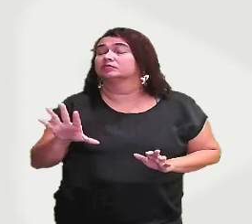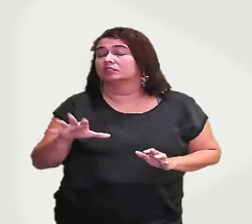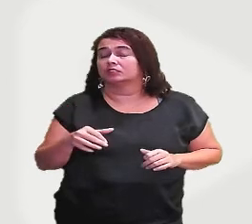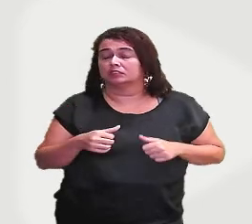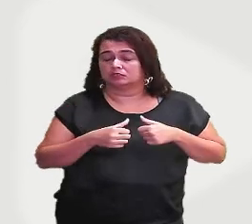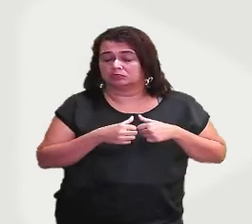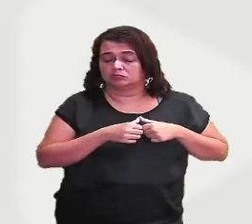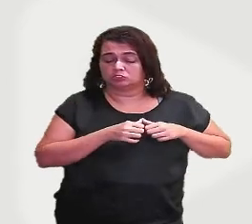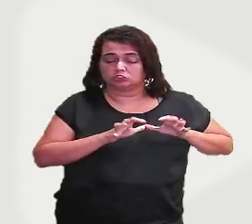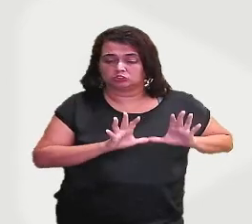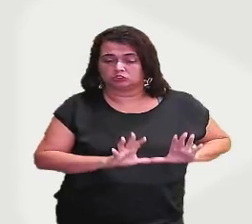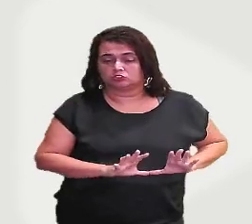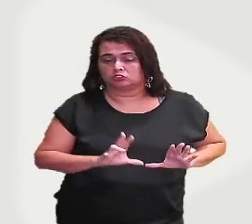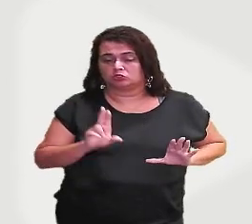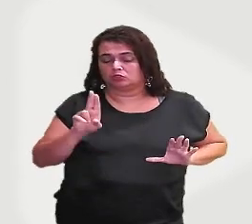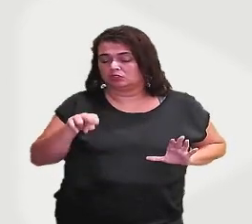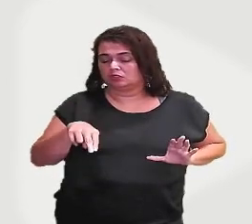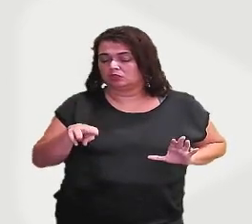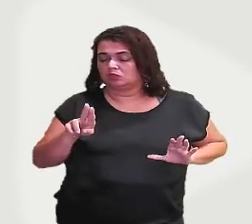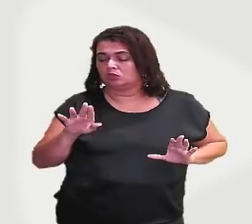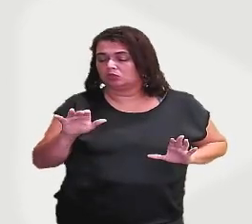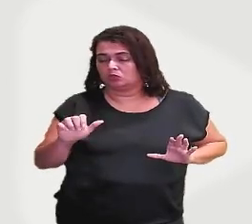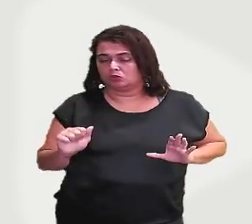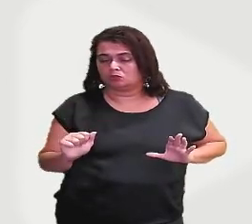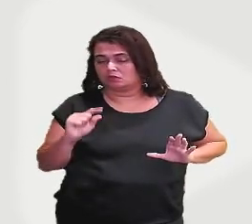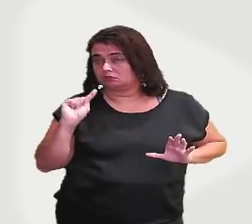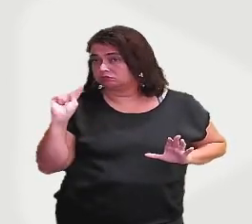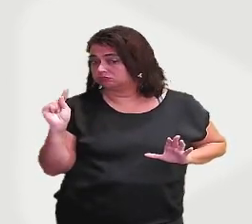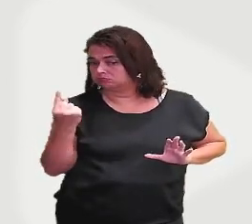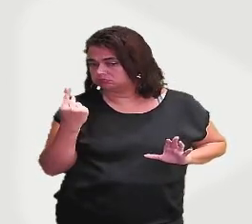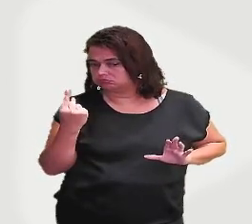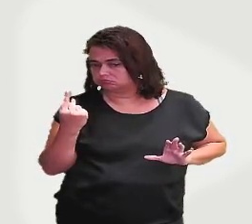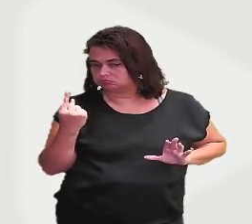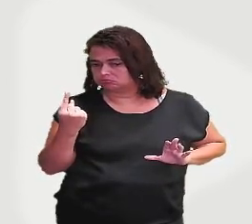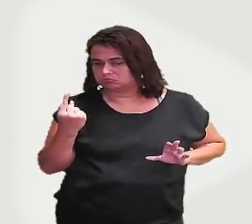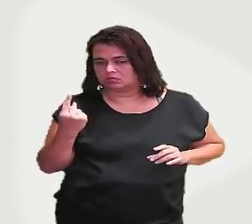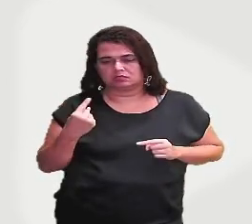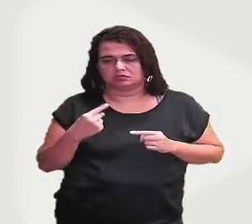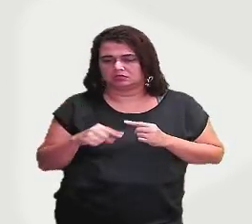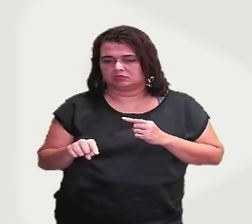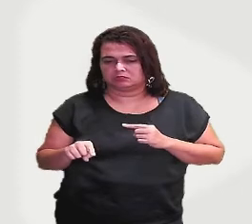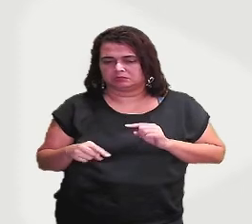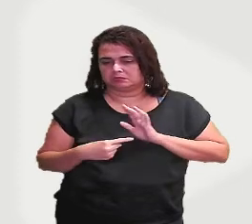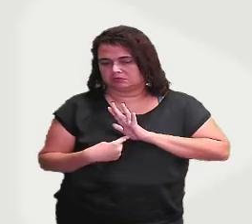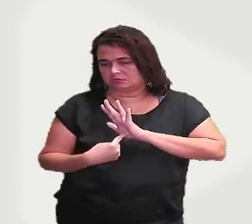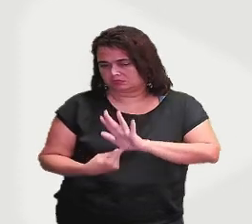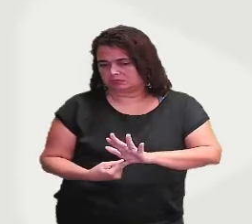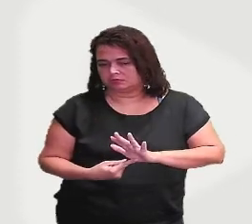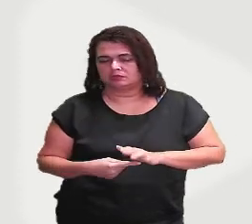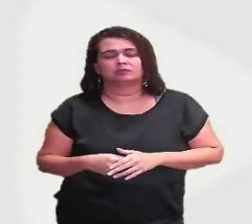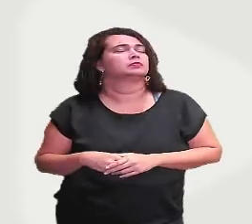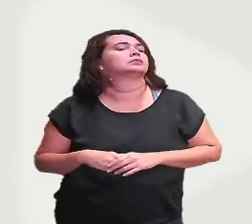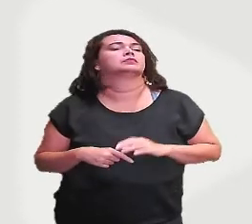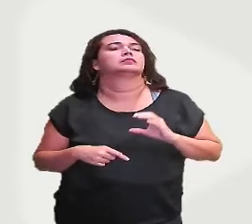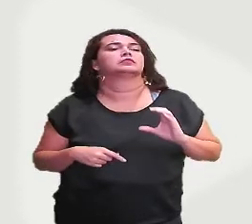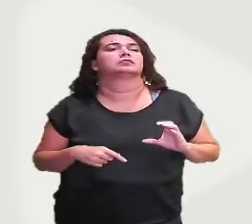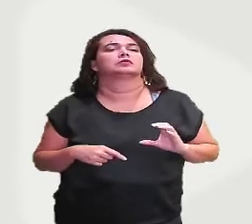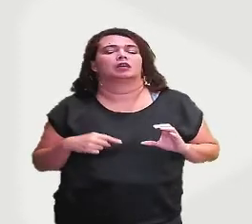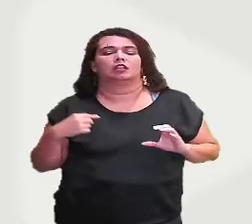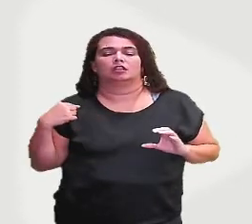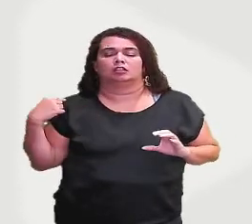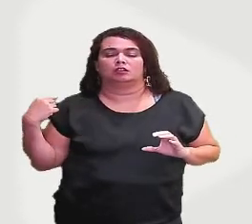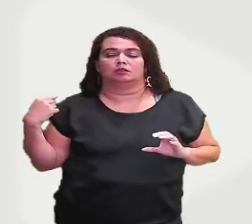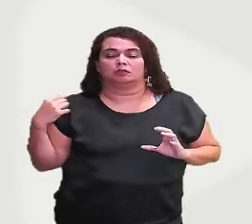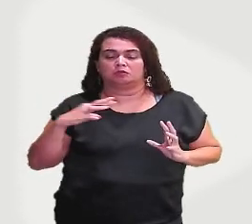lendo livros. Esse num aí, também não temos aí um pronome demonstrativo. Já. Todo mundo